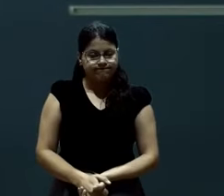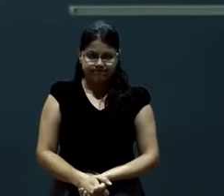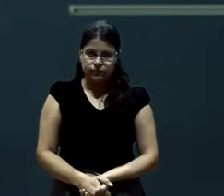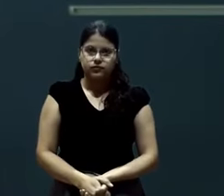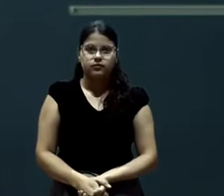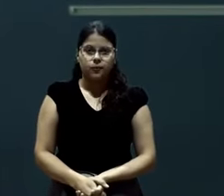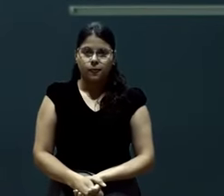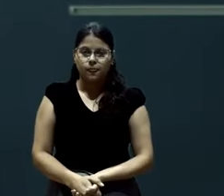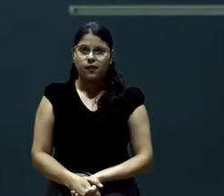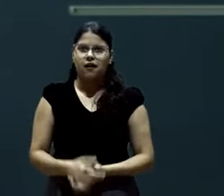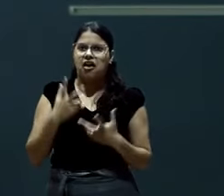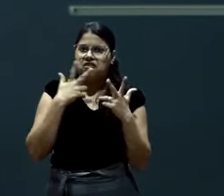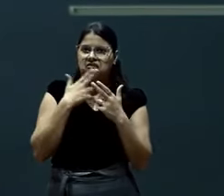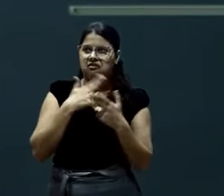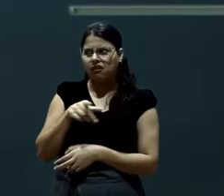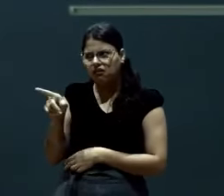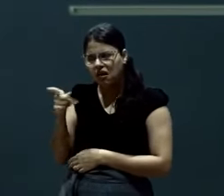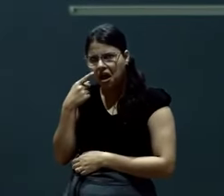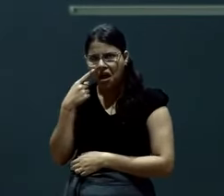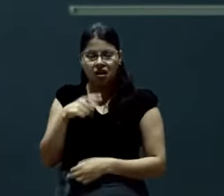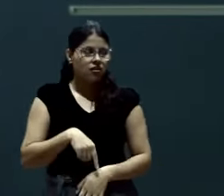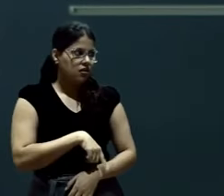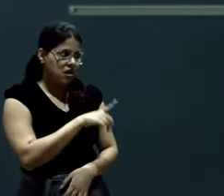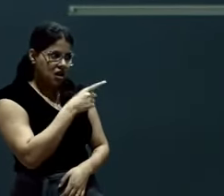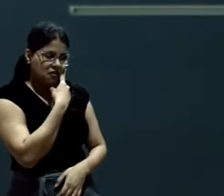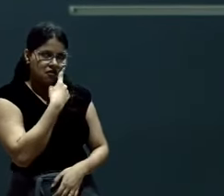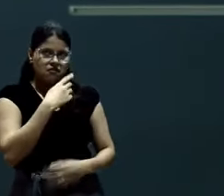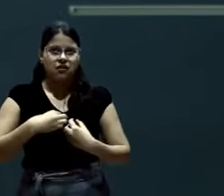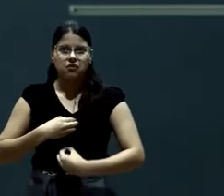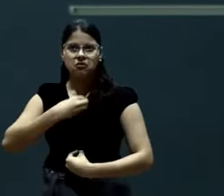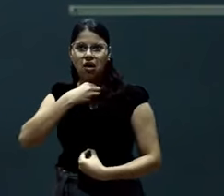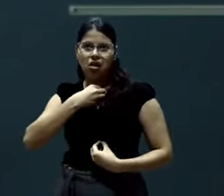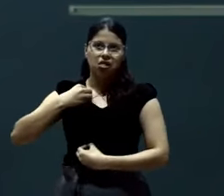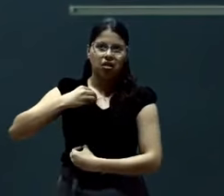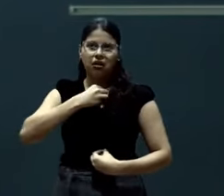Para fazer futrico. Para ver que a gravata do pastor está torta.